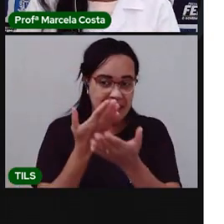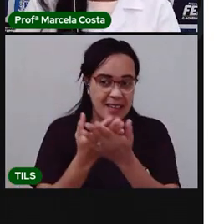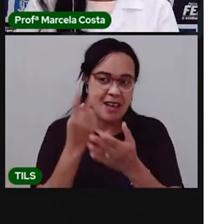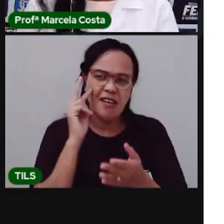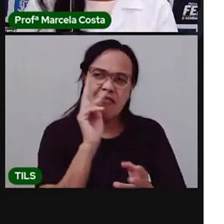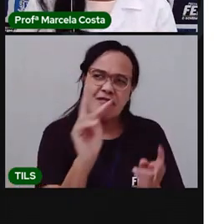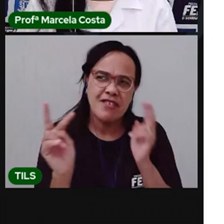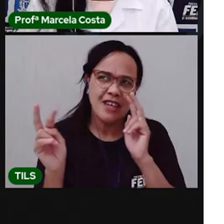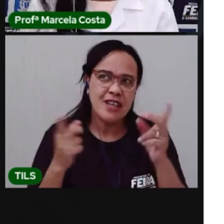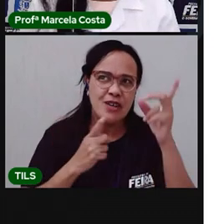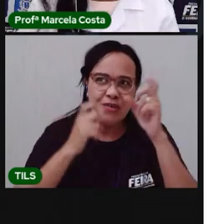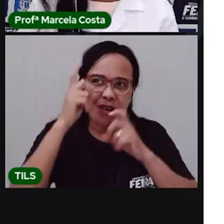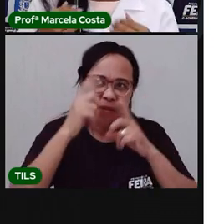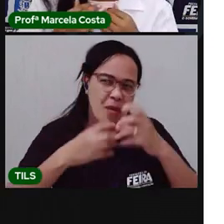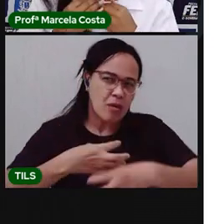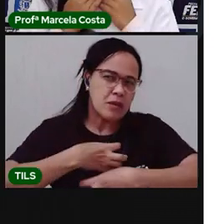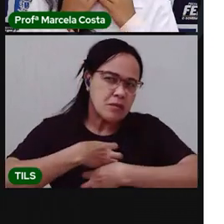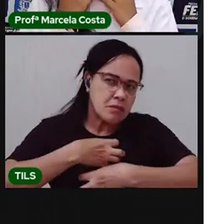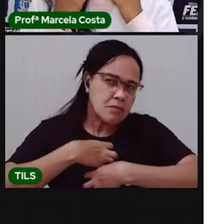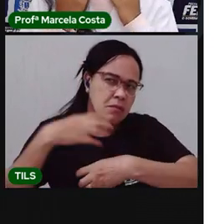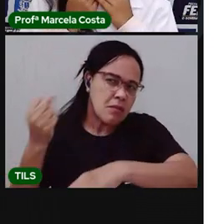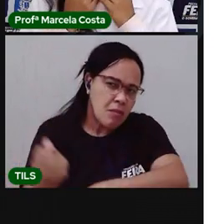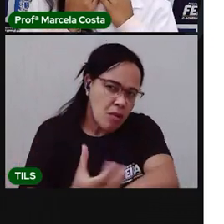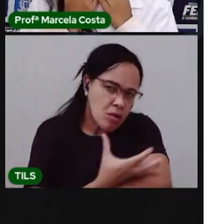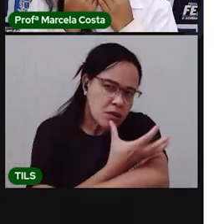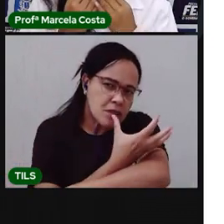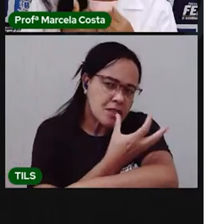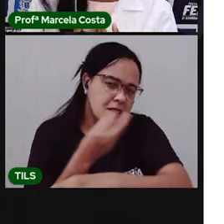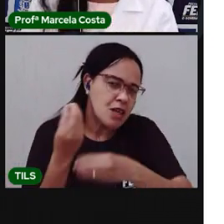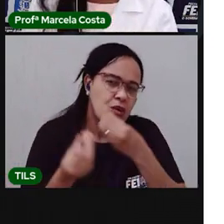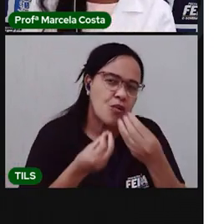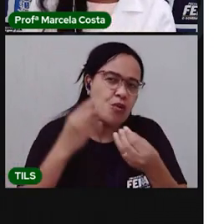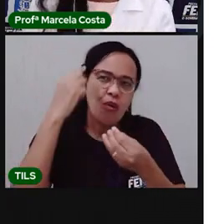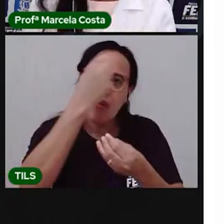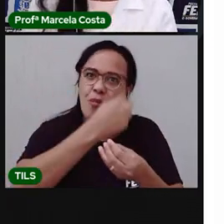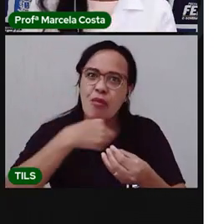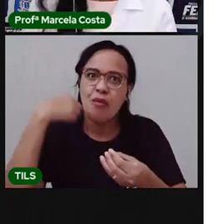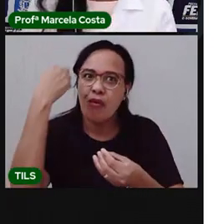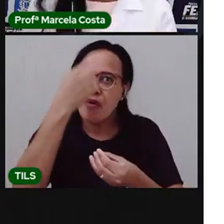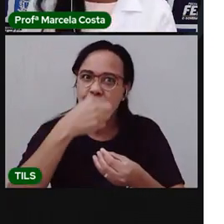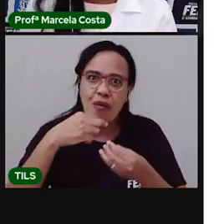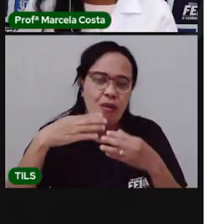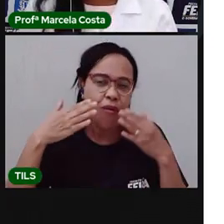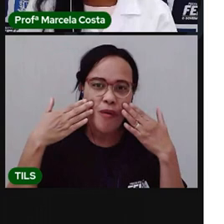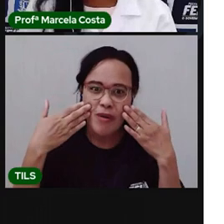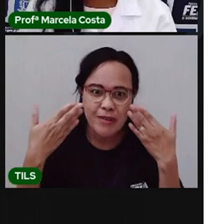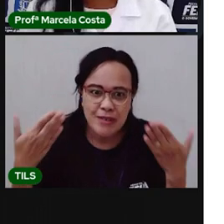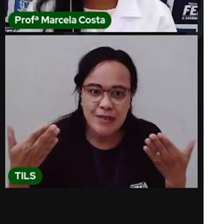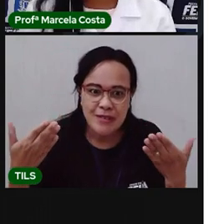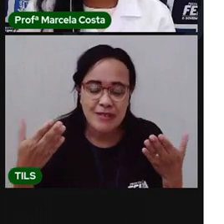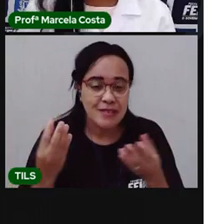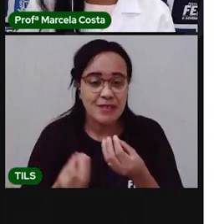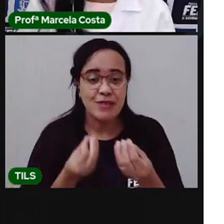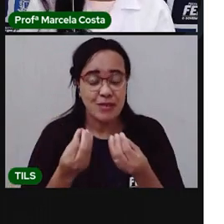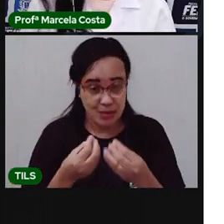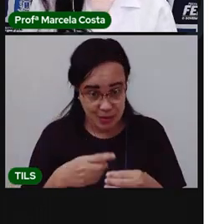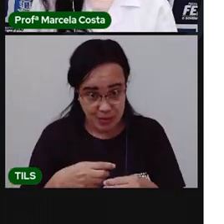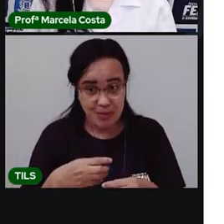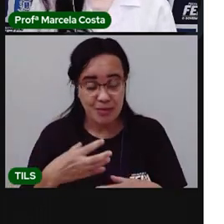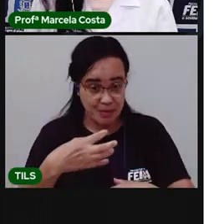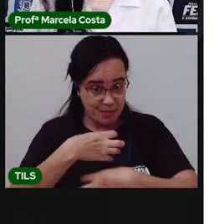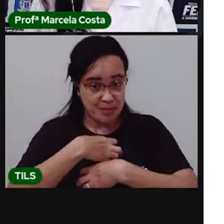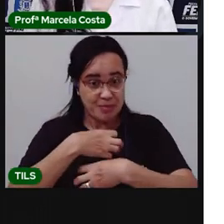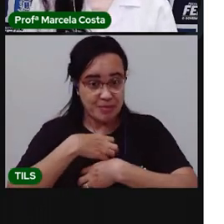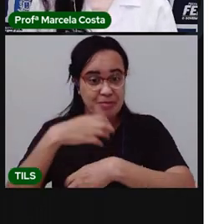sobre as emoções que o rosto serve para a gente demonstrar, por meio das nossas expressões, que emoção a gente está